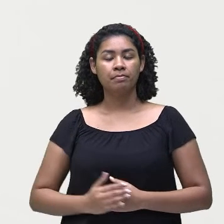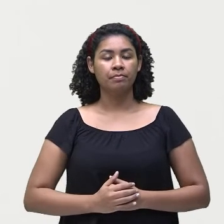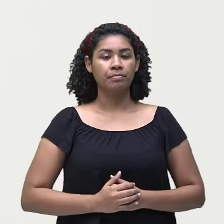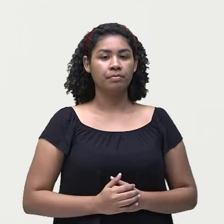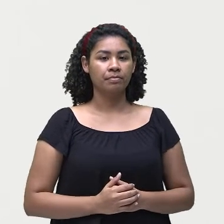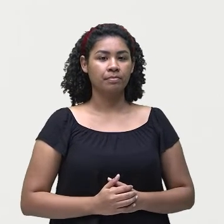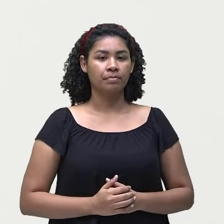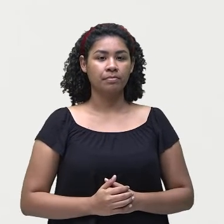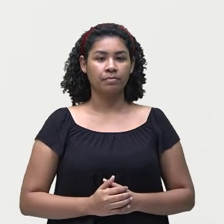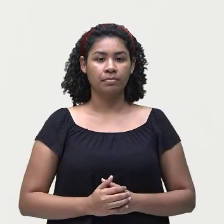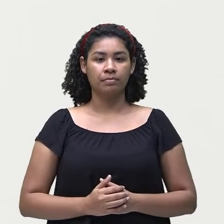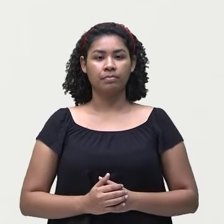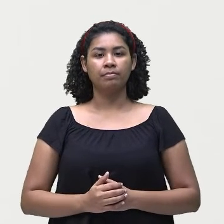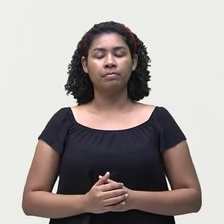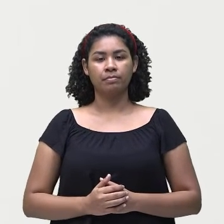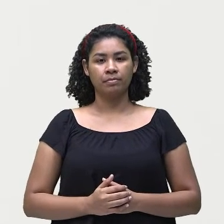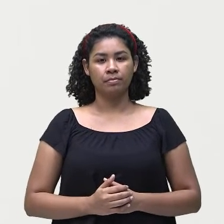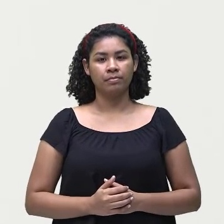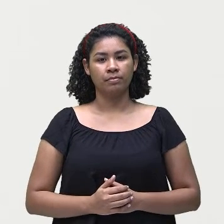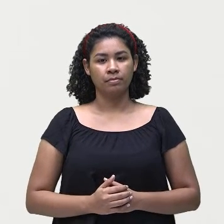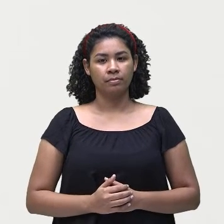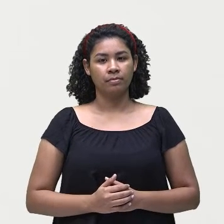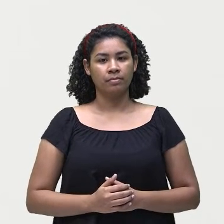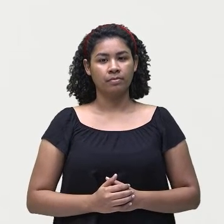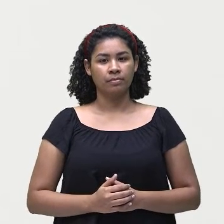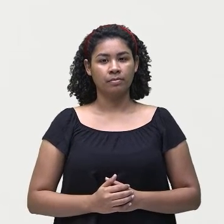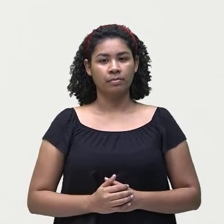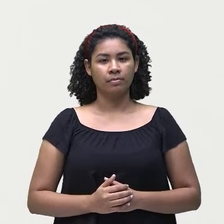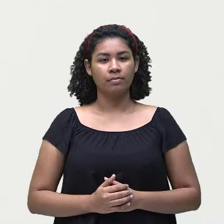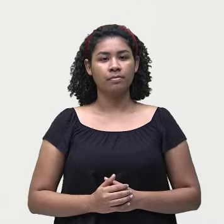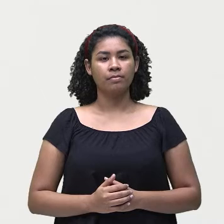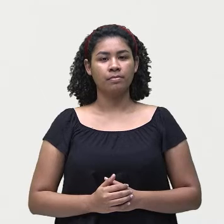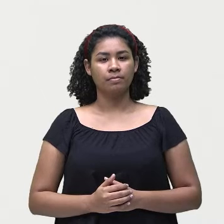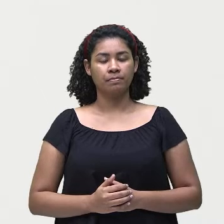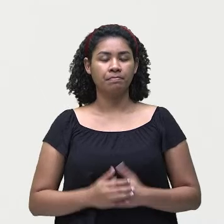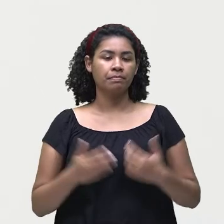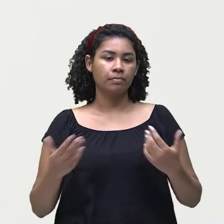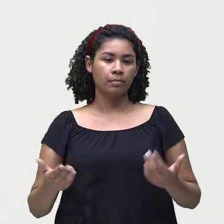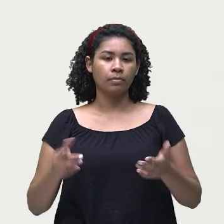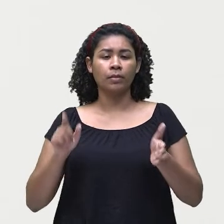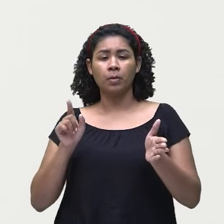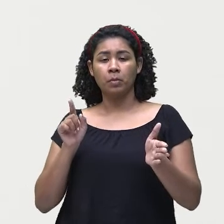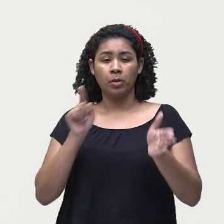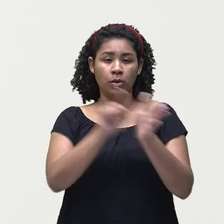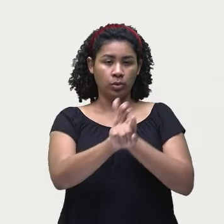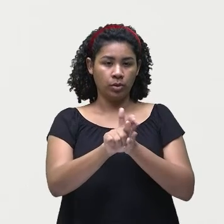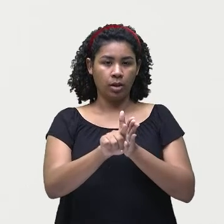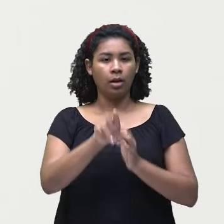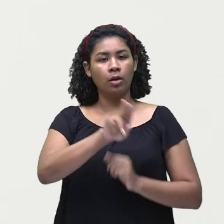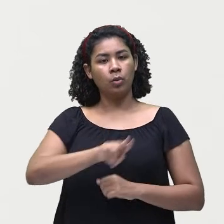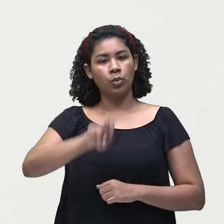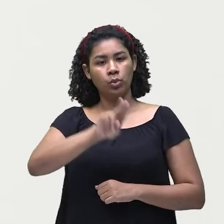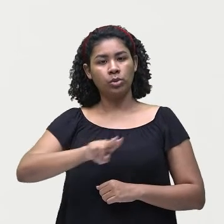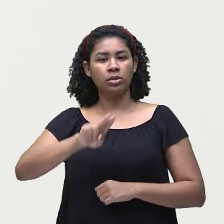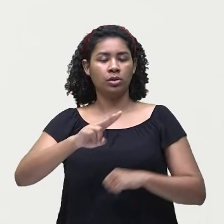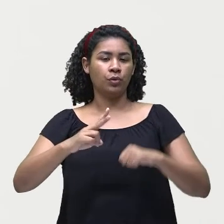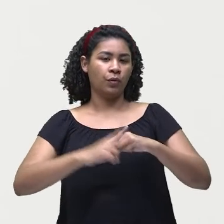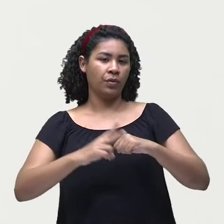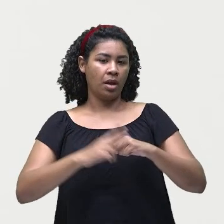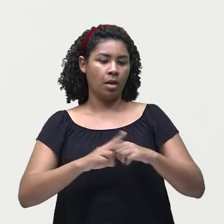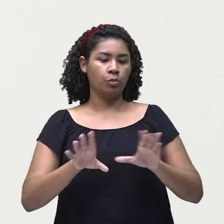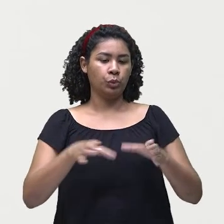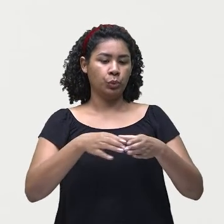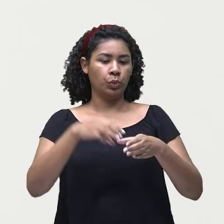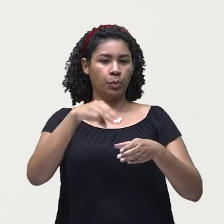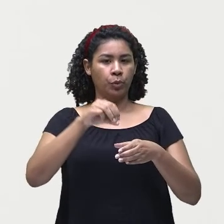form, a forma interrogativa. Pra fazer uma pergunta, utilizando o verbo modal can,